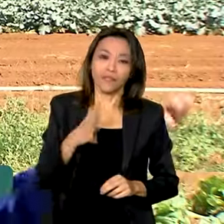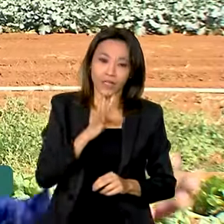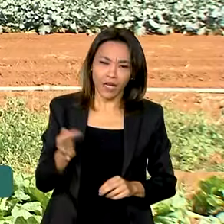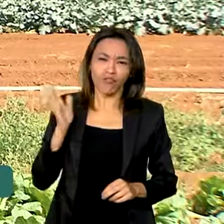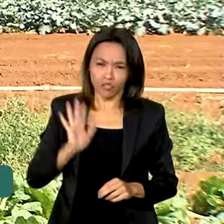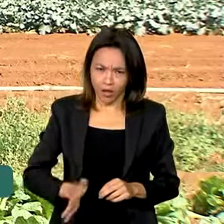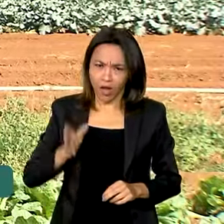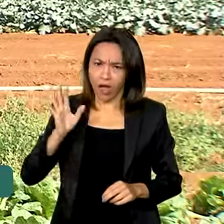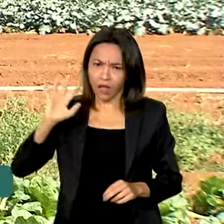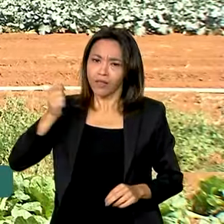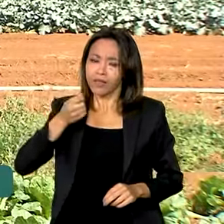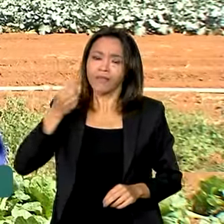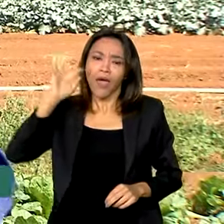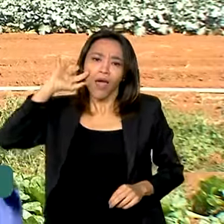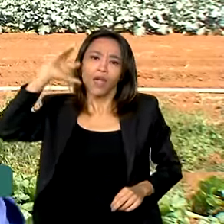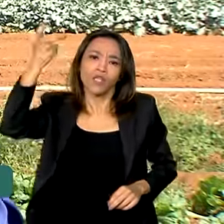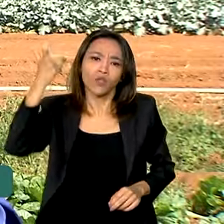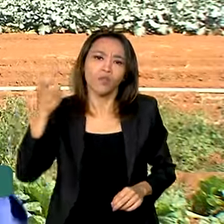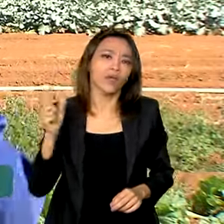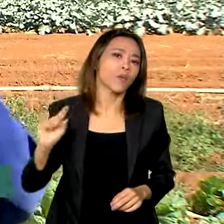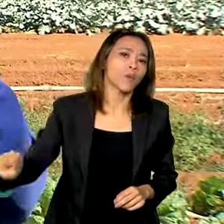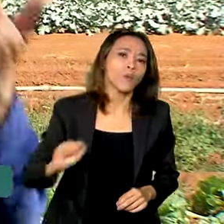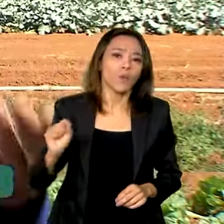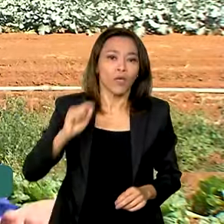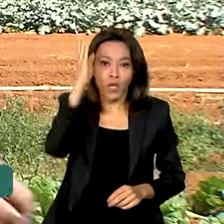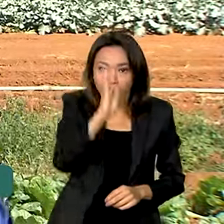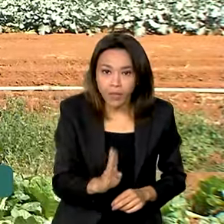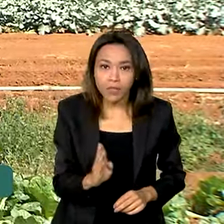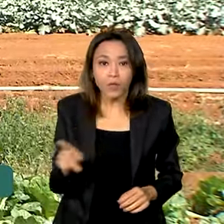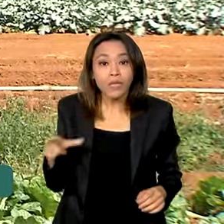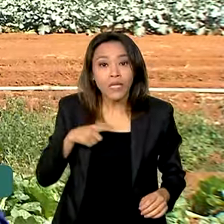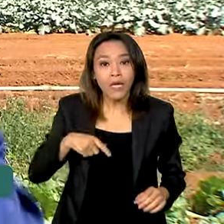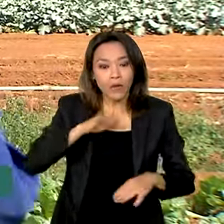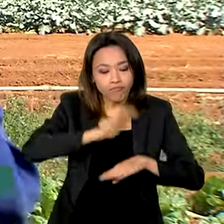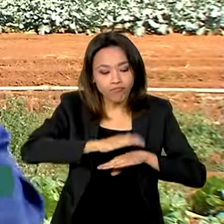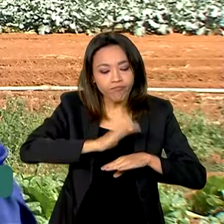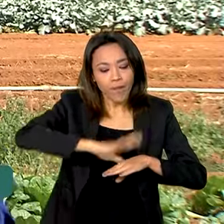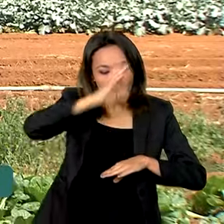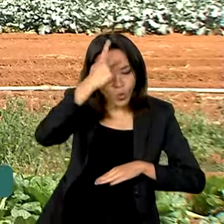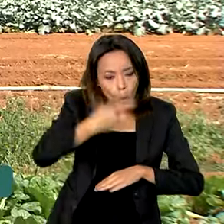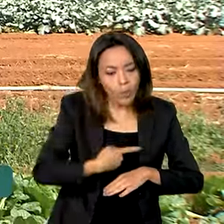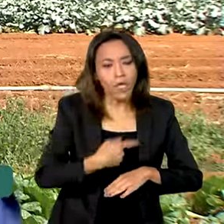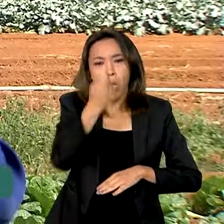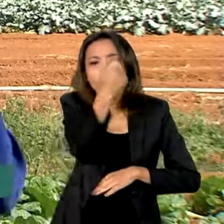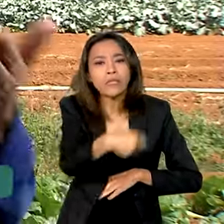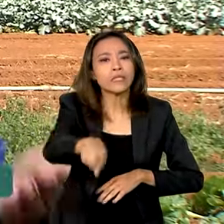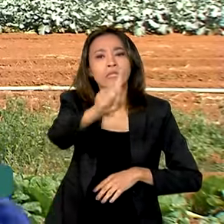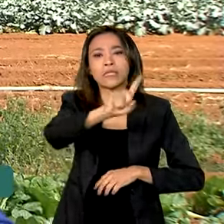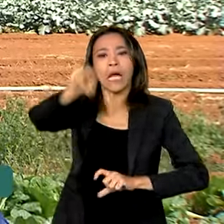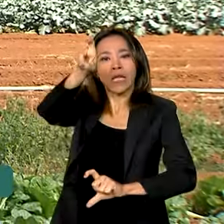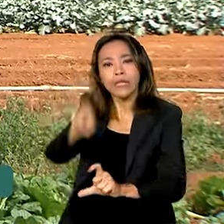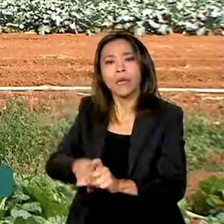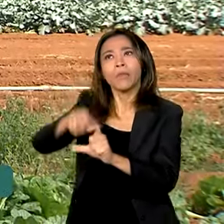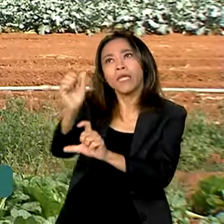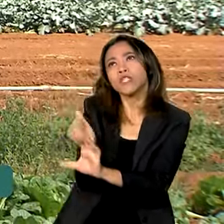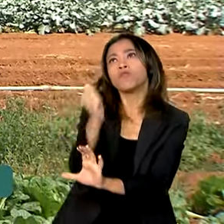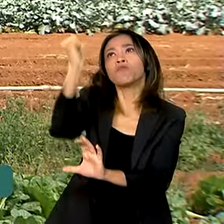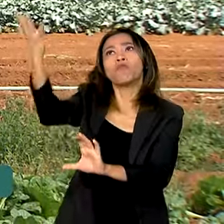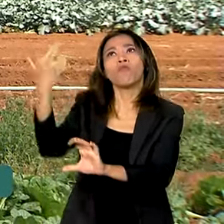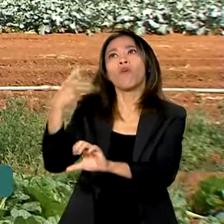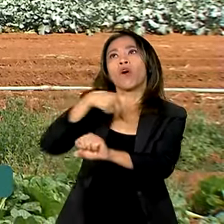algumas medidas para que o Brasil busque autonomia no que diz respeito à produção nacional de